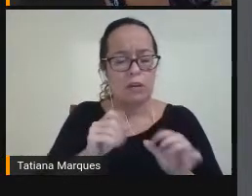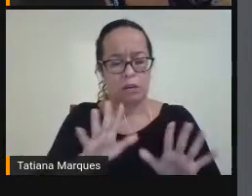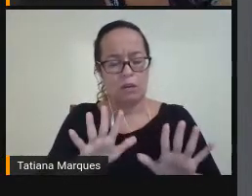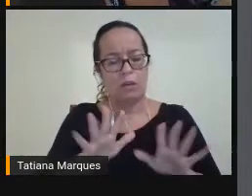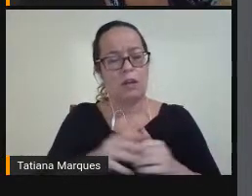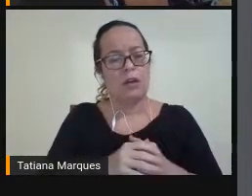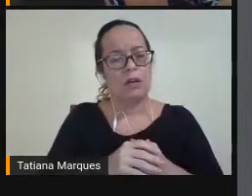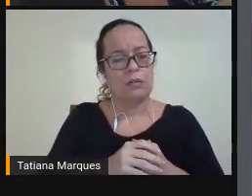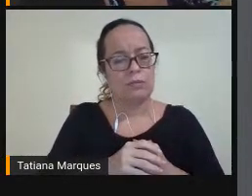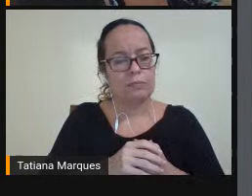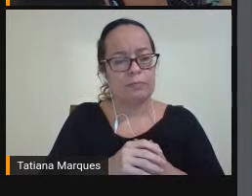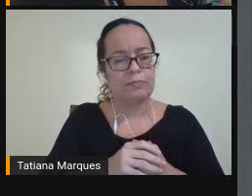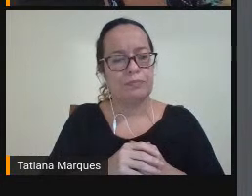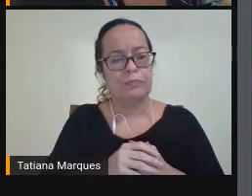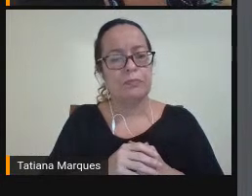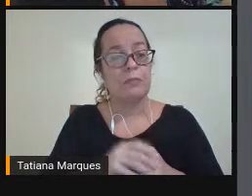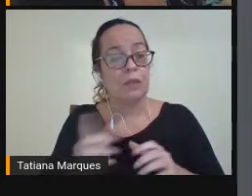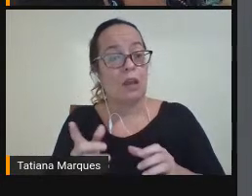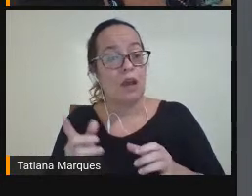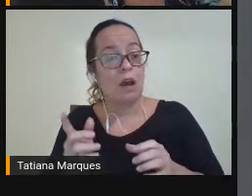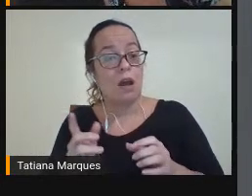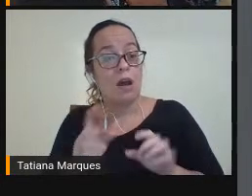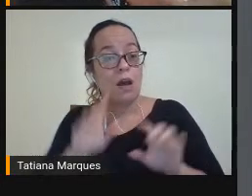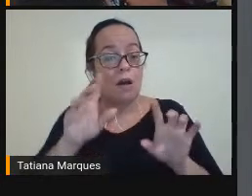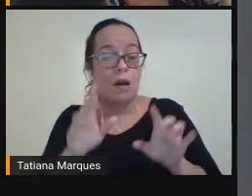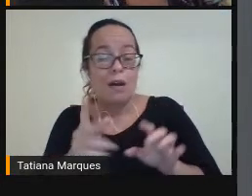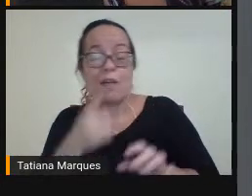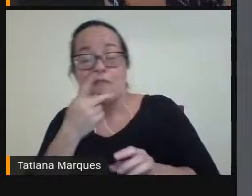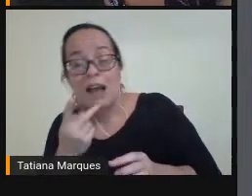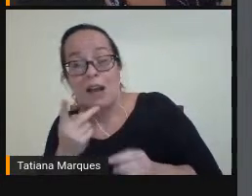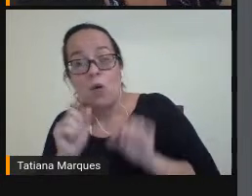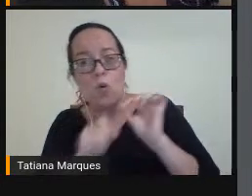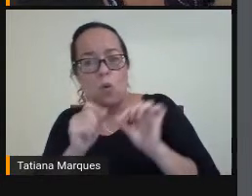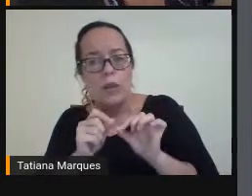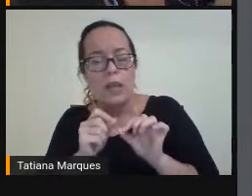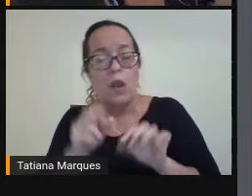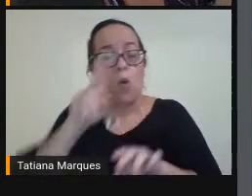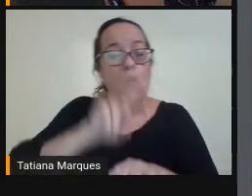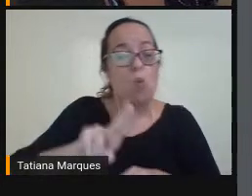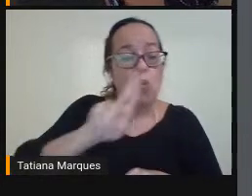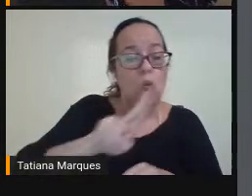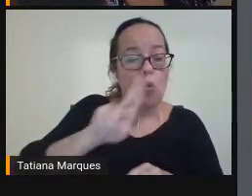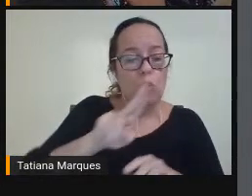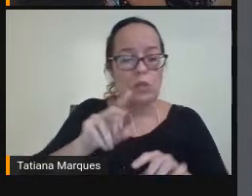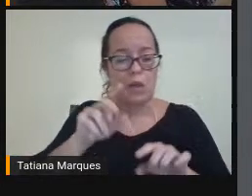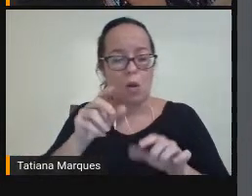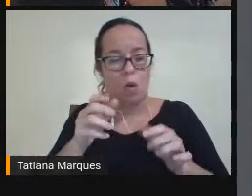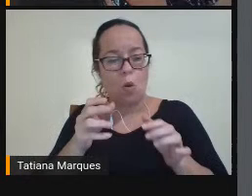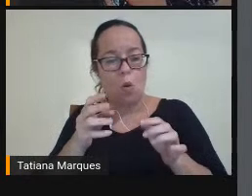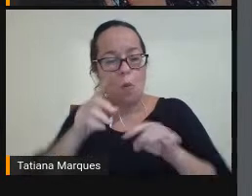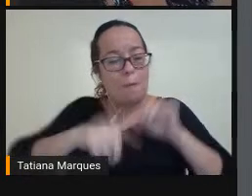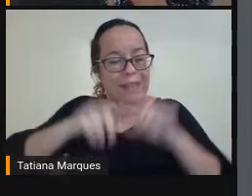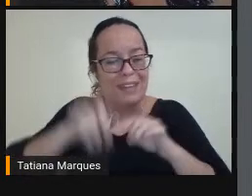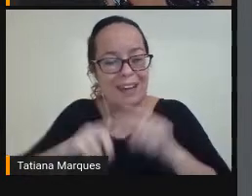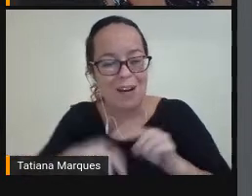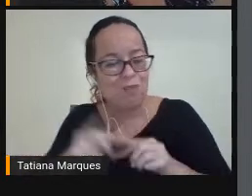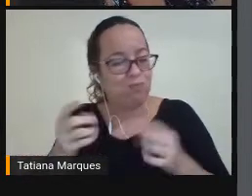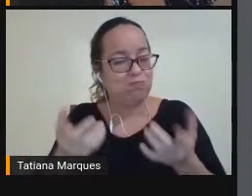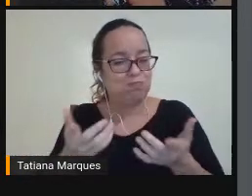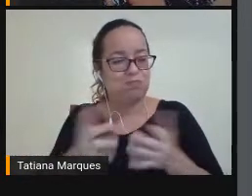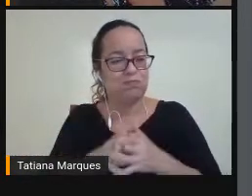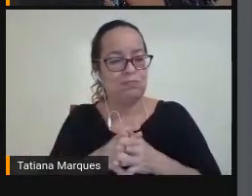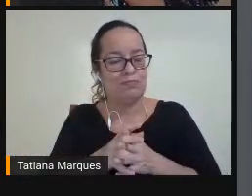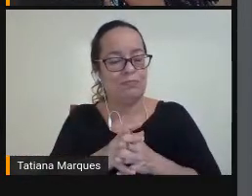Sempre retornando Quando fala Do uso De um recurso Tão específico É Que